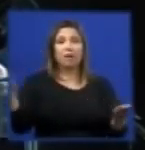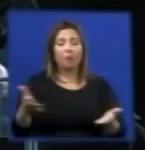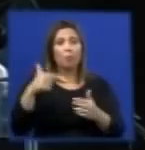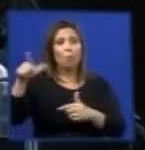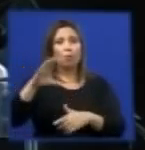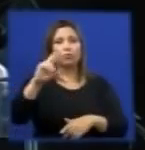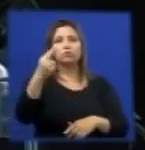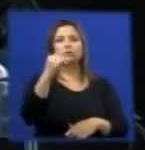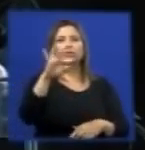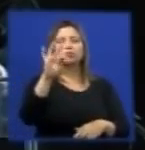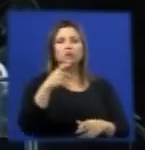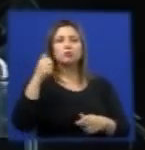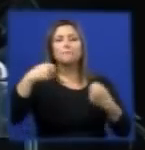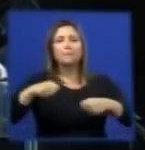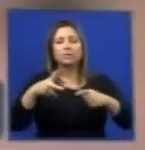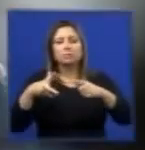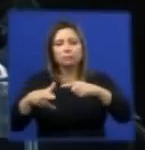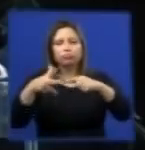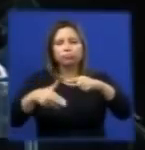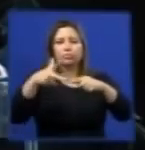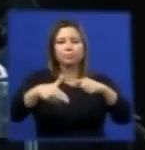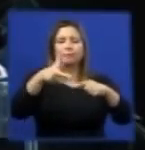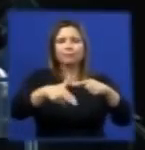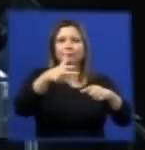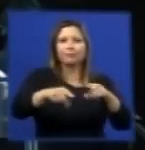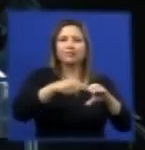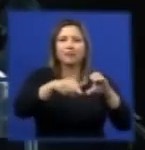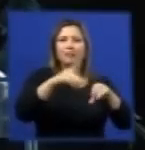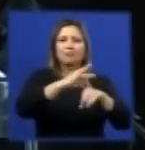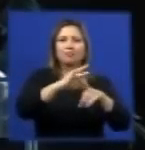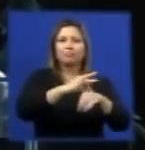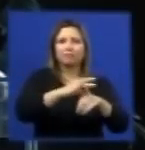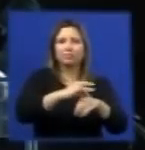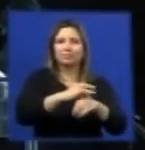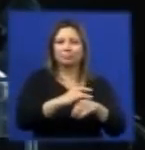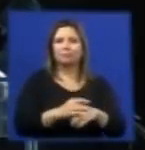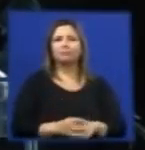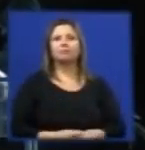menores. Da saída desse processo, o que nós temos?